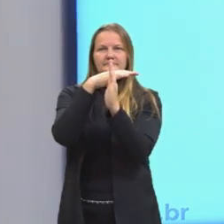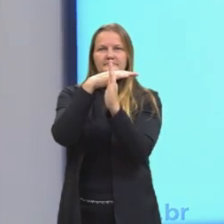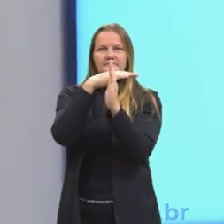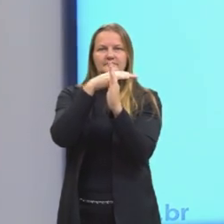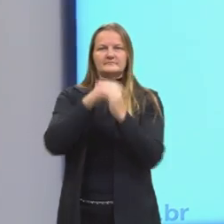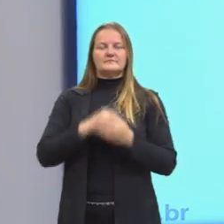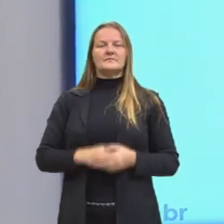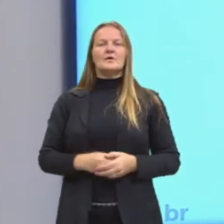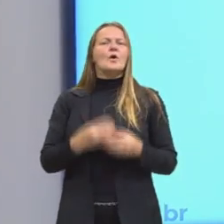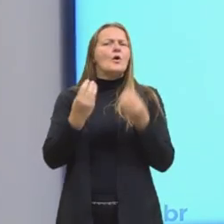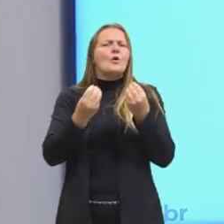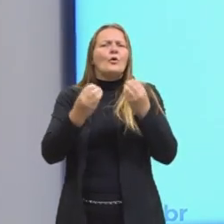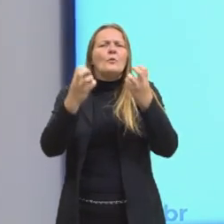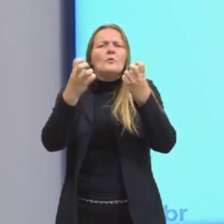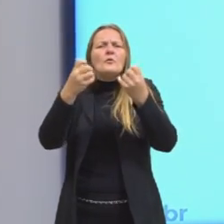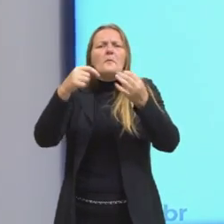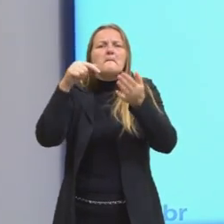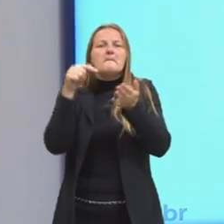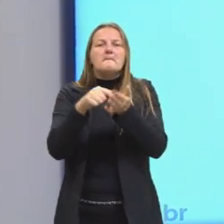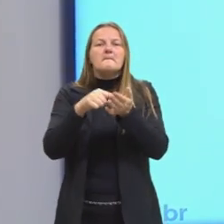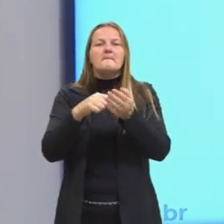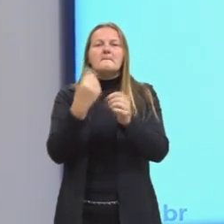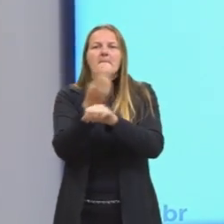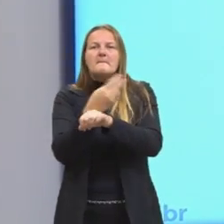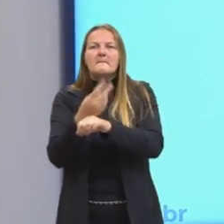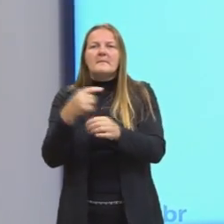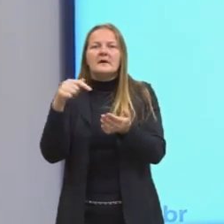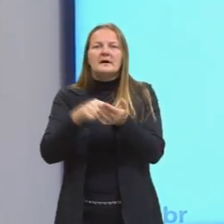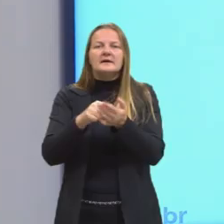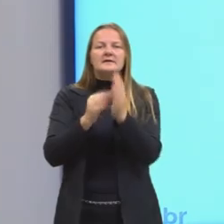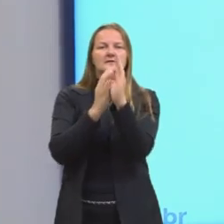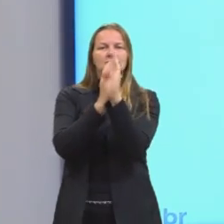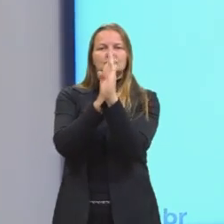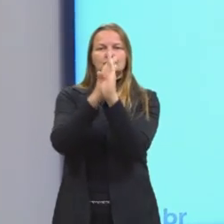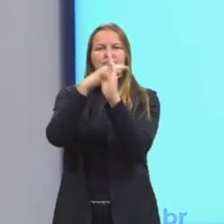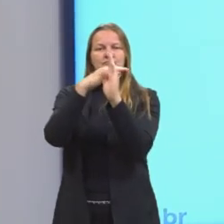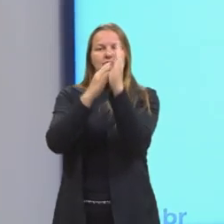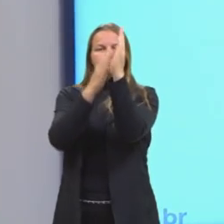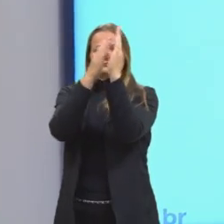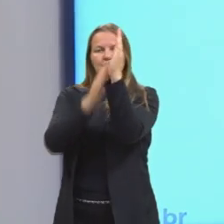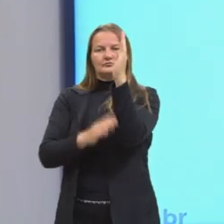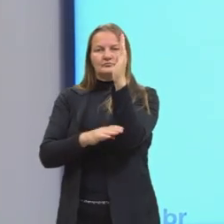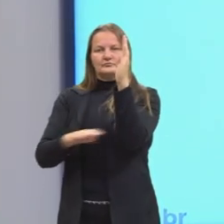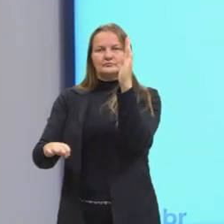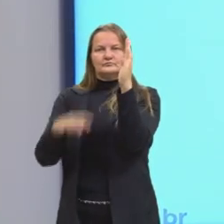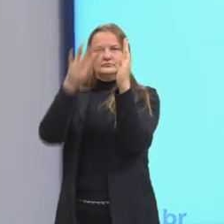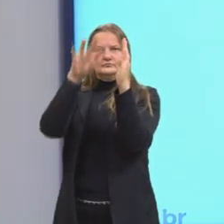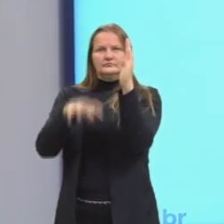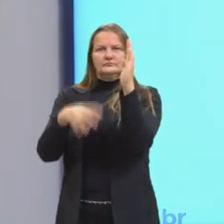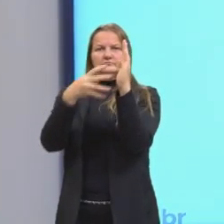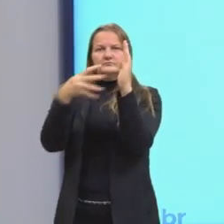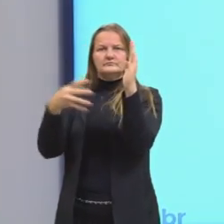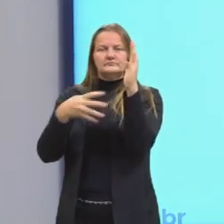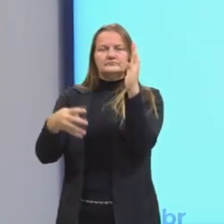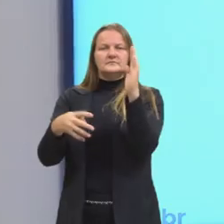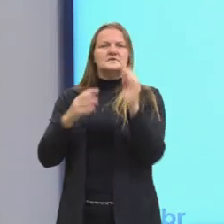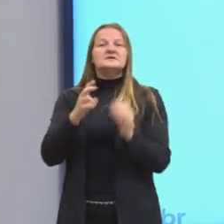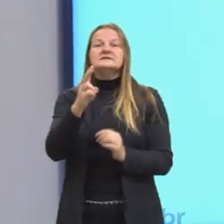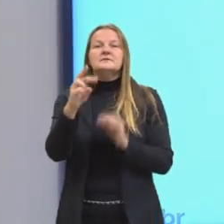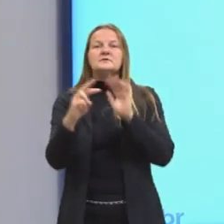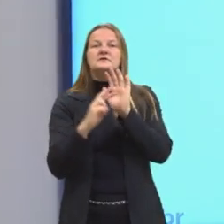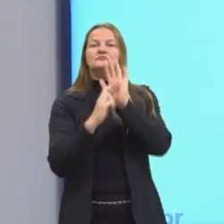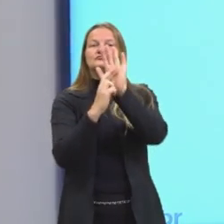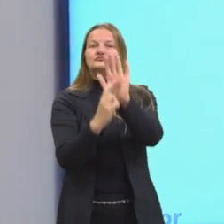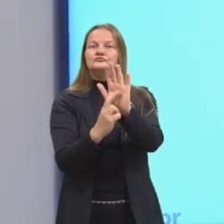Como que a gente marca um ponto, então, no plano cartesiano? Um ponto qualquer, ele é representado